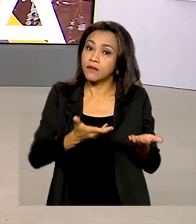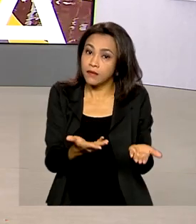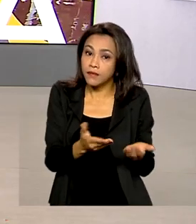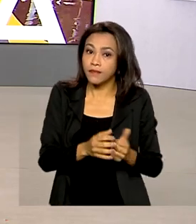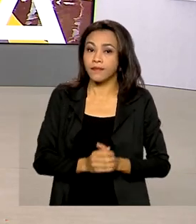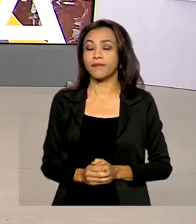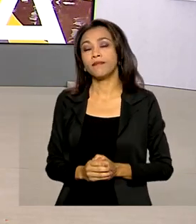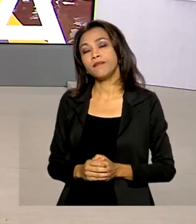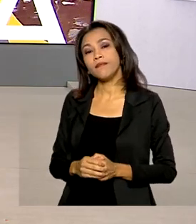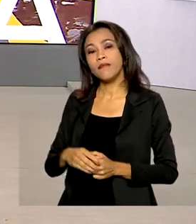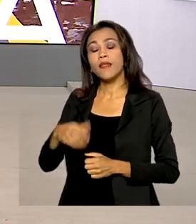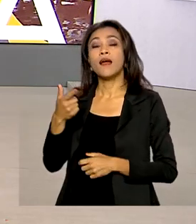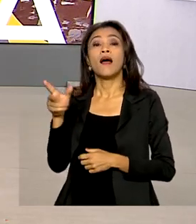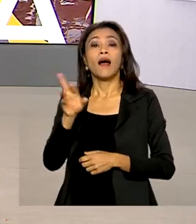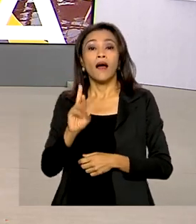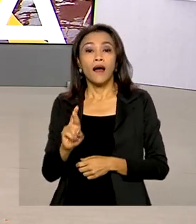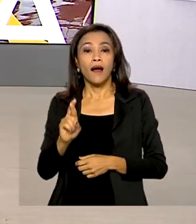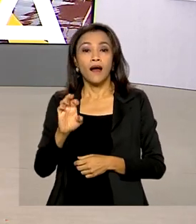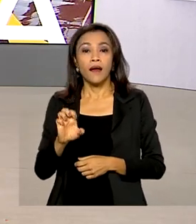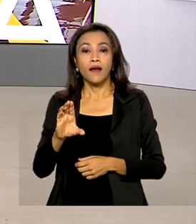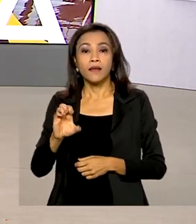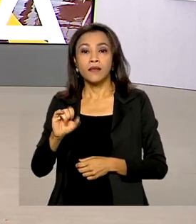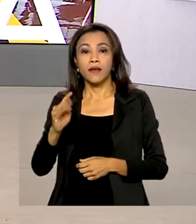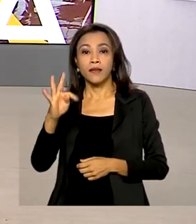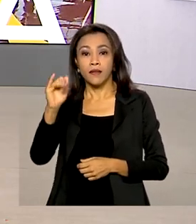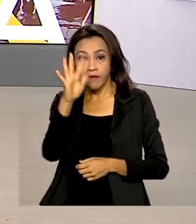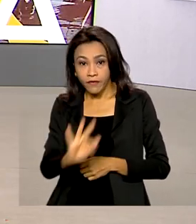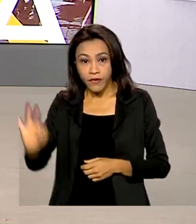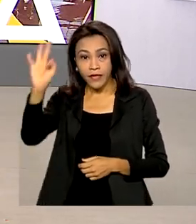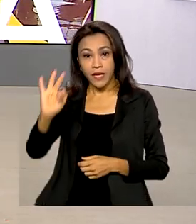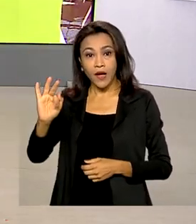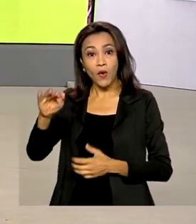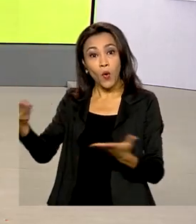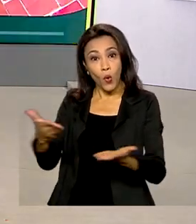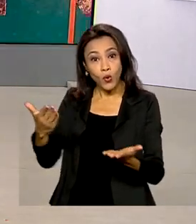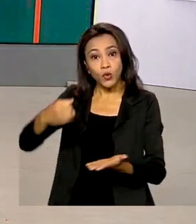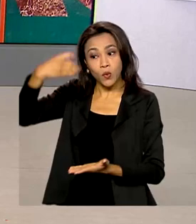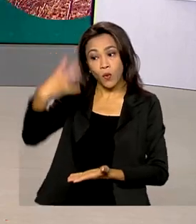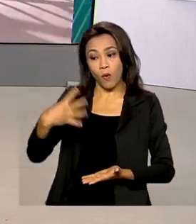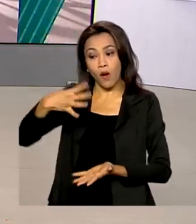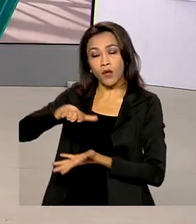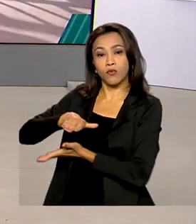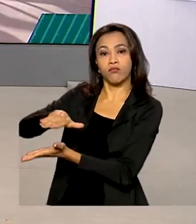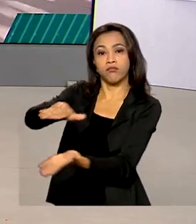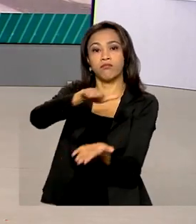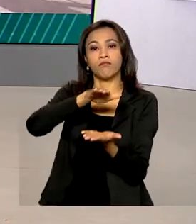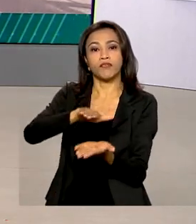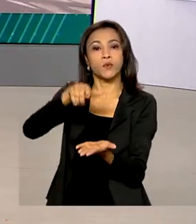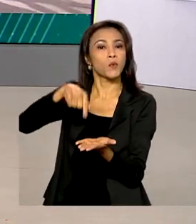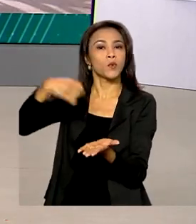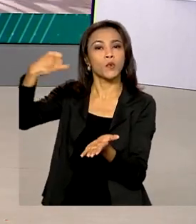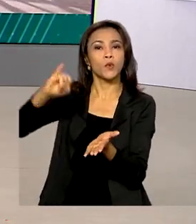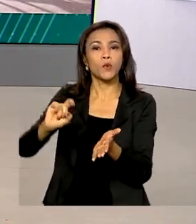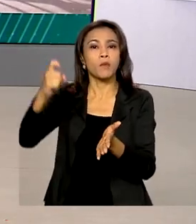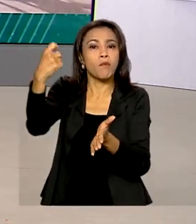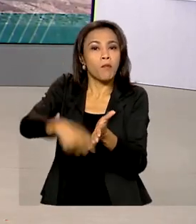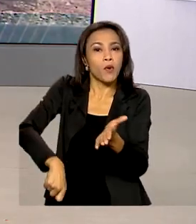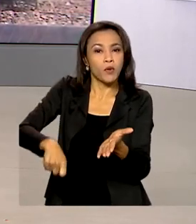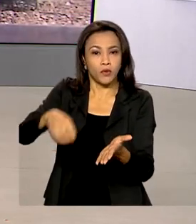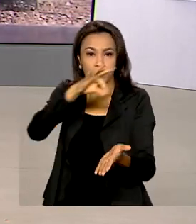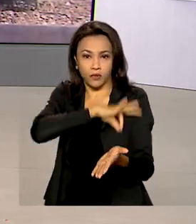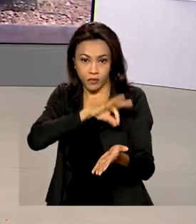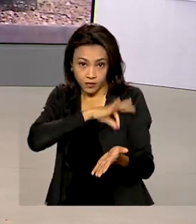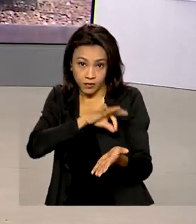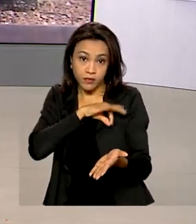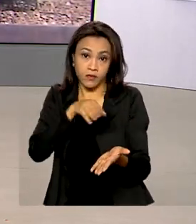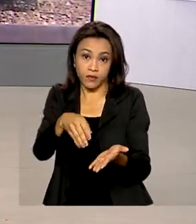E a Receita Federal liberar hoje a consulta ao quarto lote de restituição do imposto de renda. Vamos conversar ao vivo com o